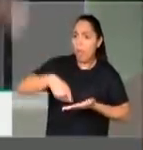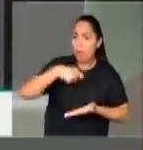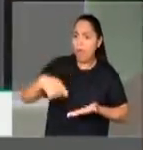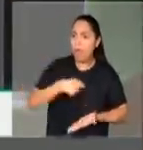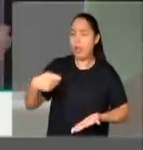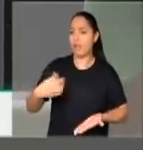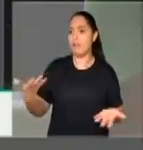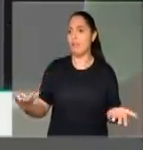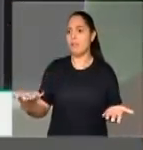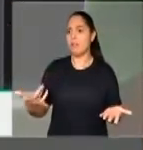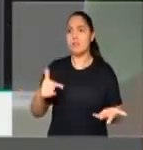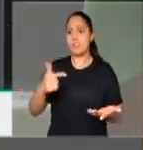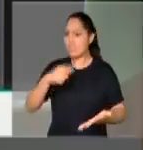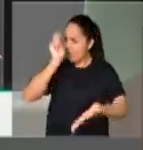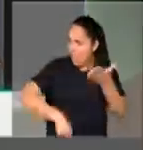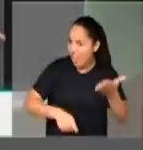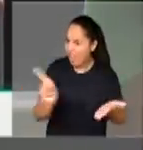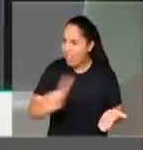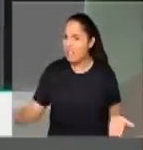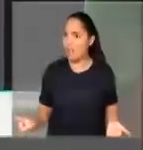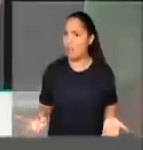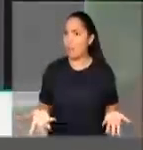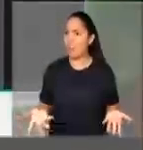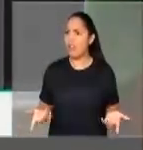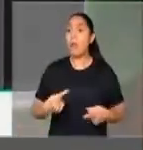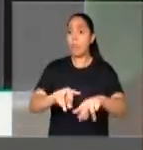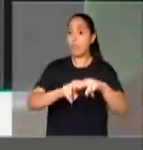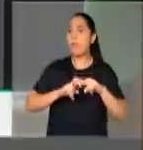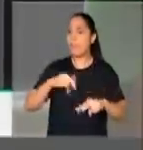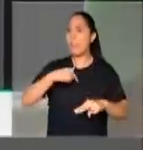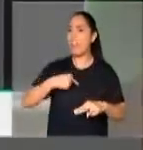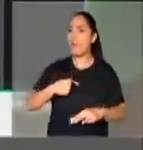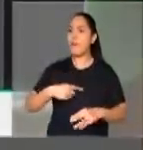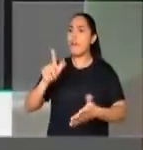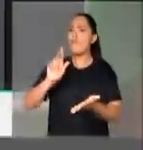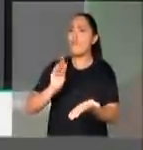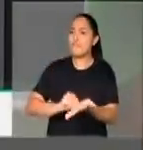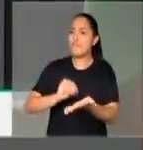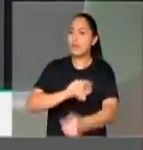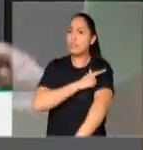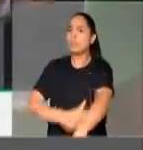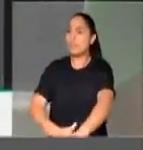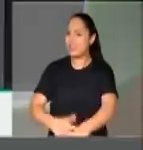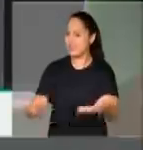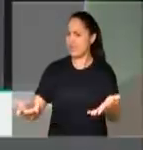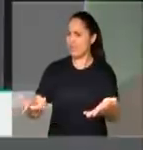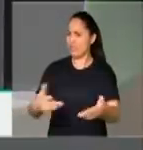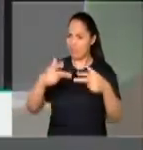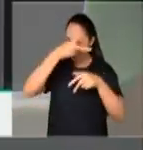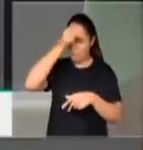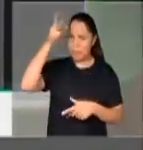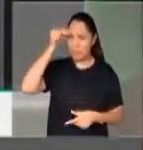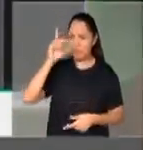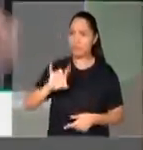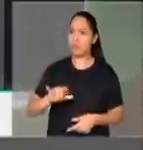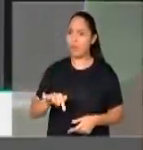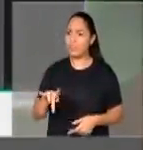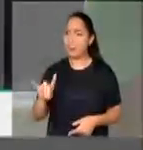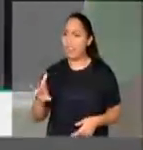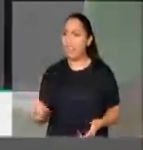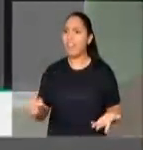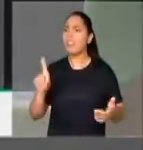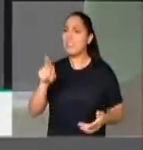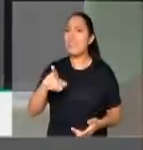taioba que vos fala, falou que não iria assinar, porque eu fui mal educado com o prefeito de Londrina, e esse deputado Diego